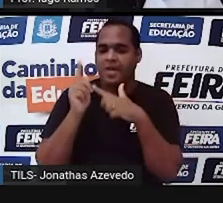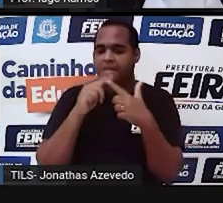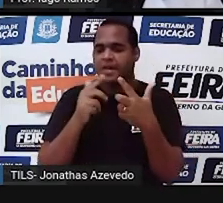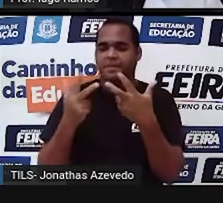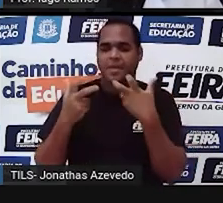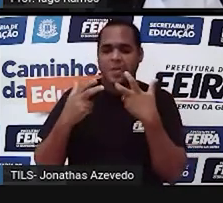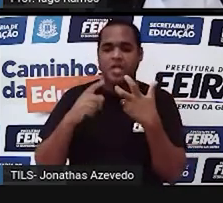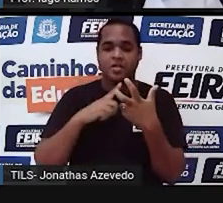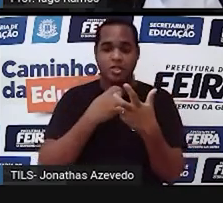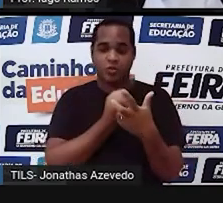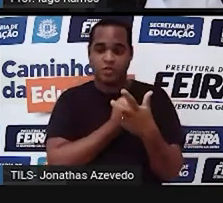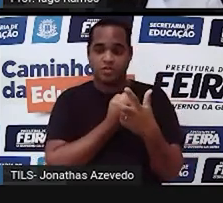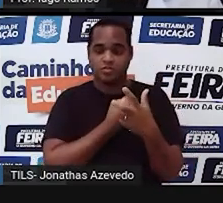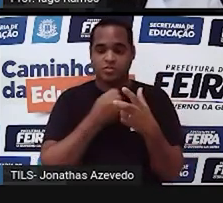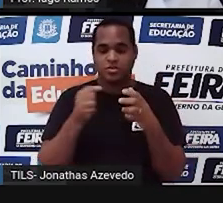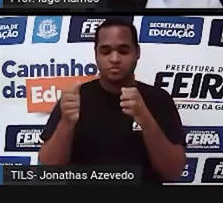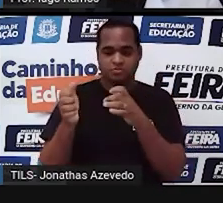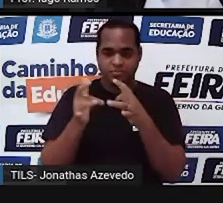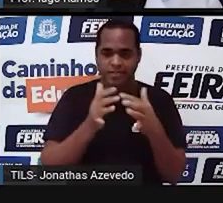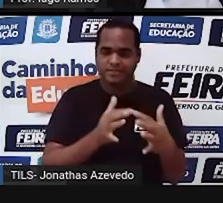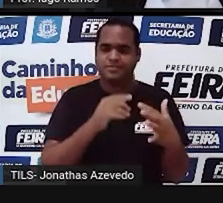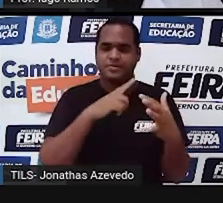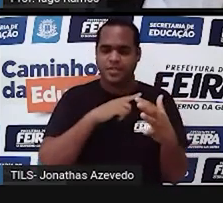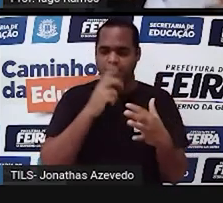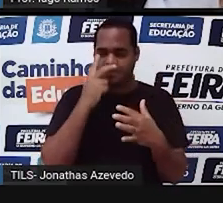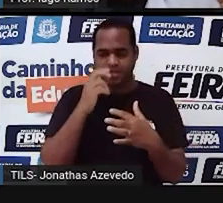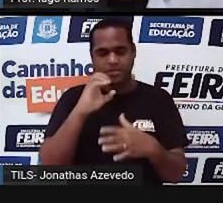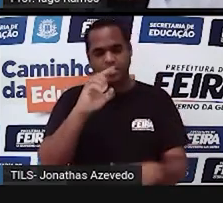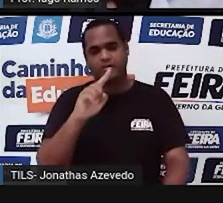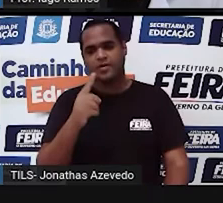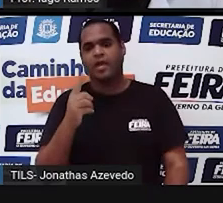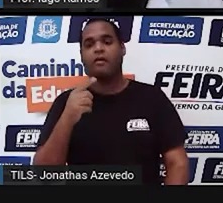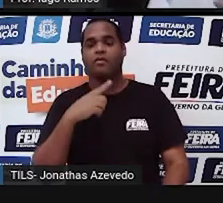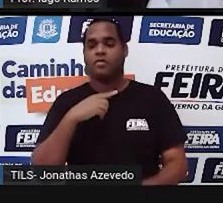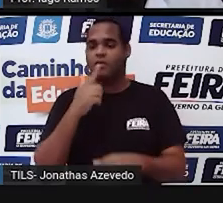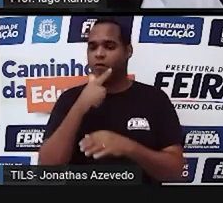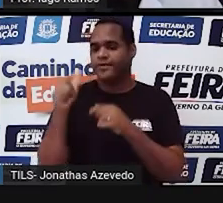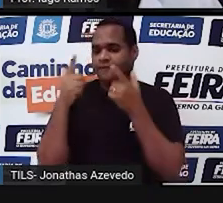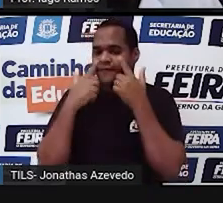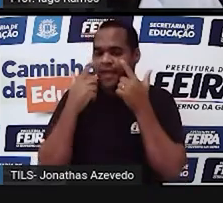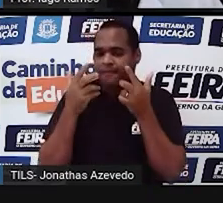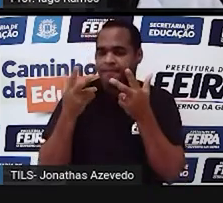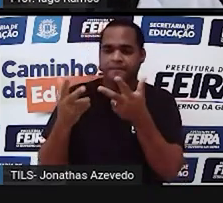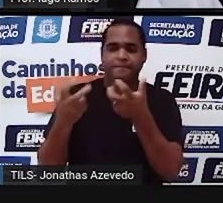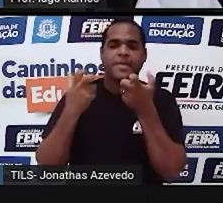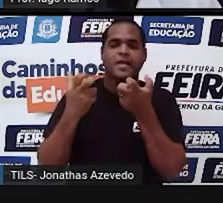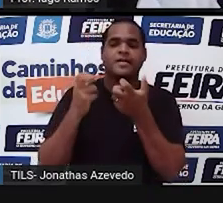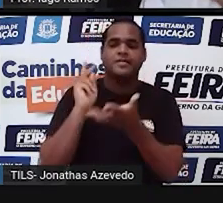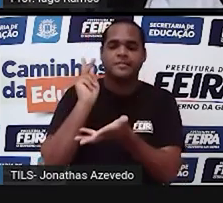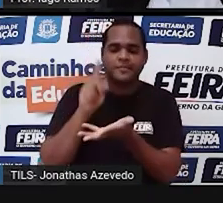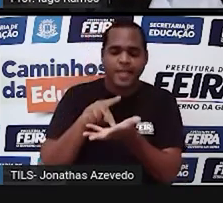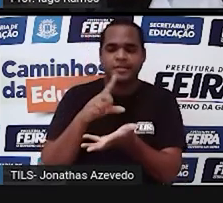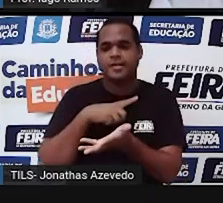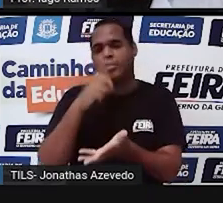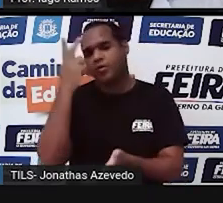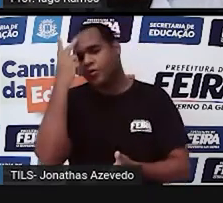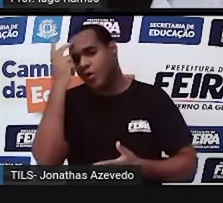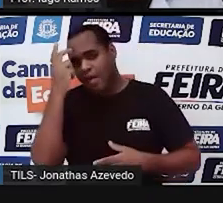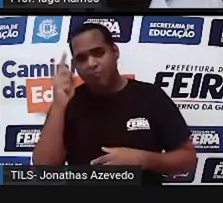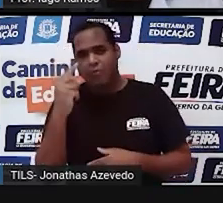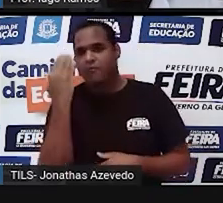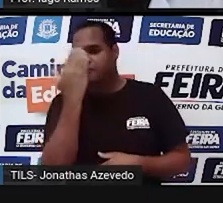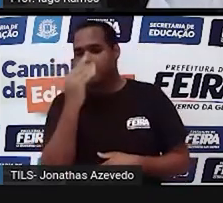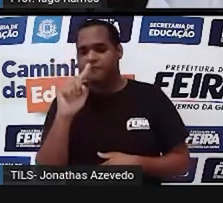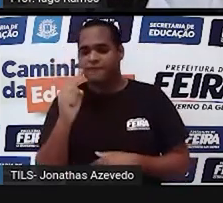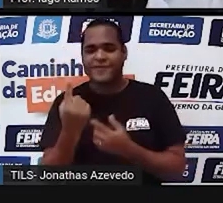entre os números naturais e os decimais, além de olhar para eles e perceber. Quando é natural, a gente não vê